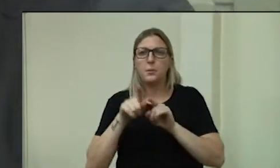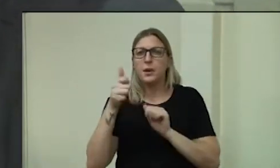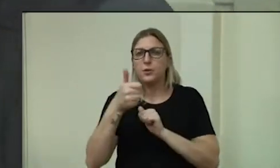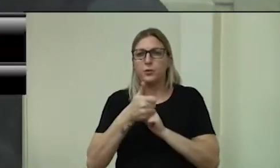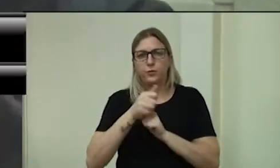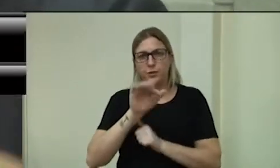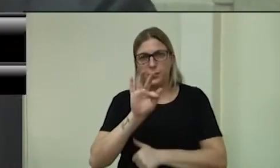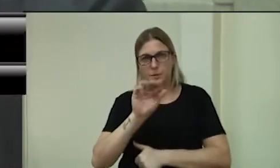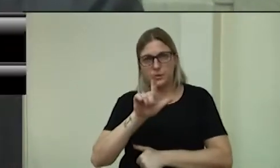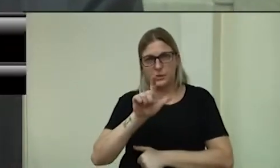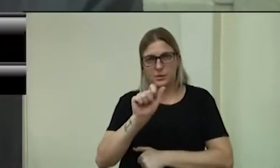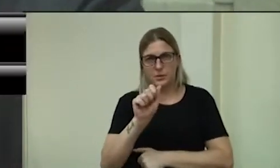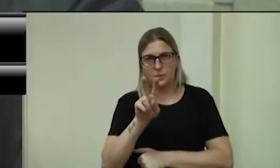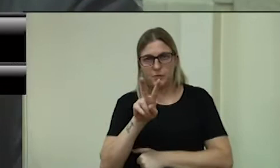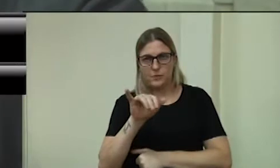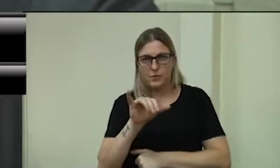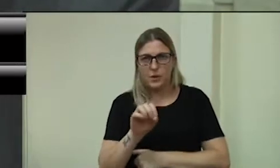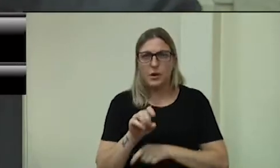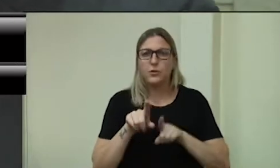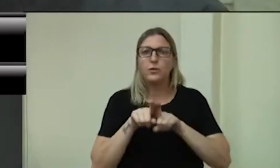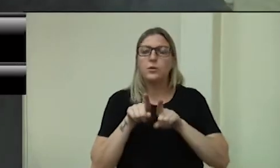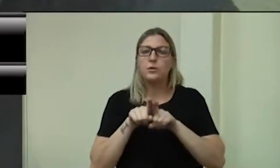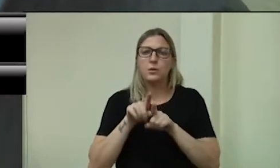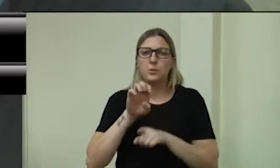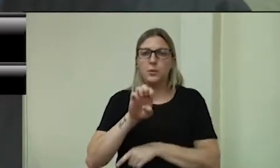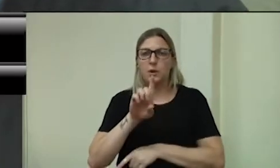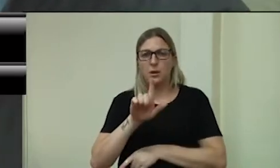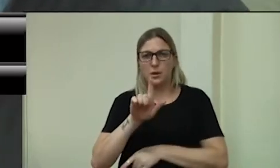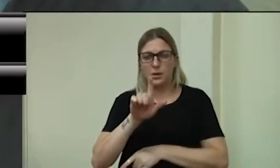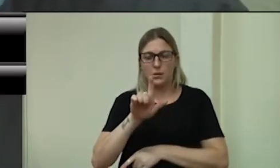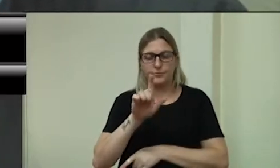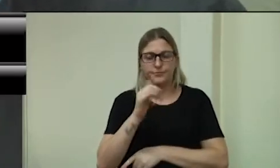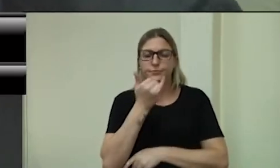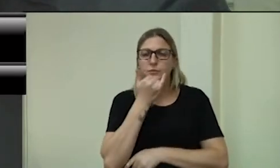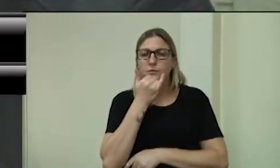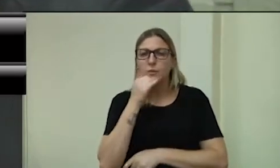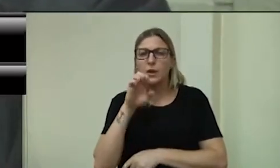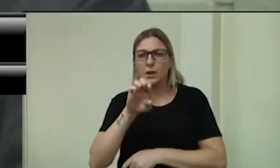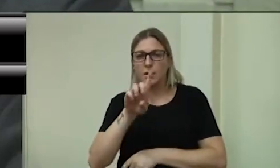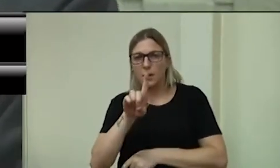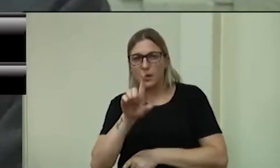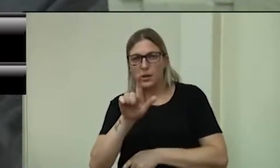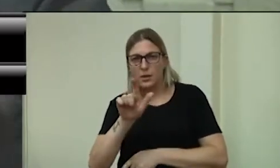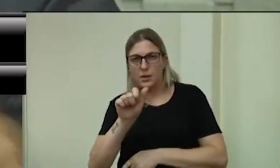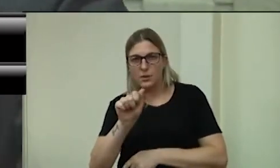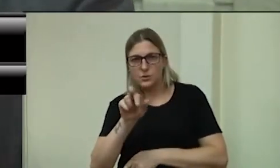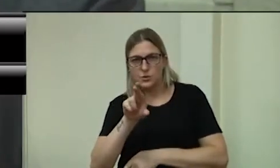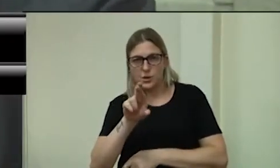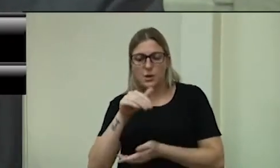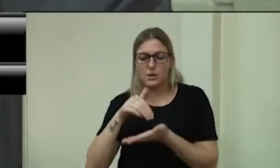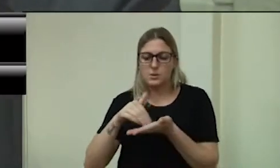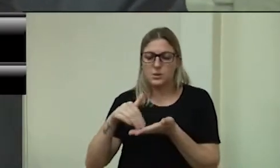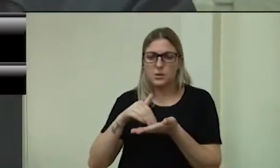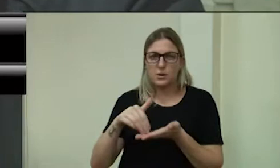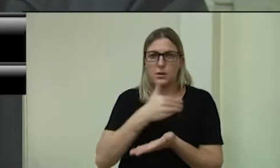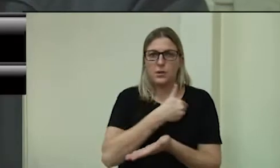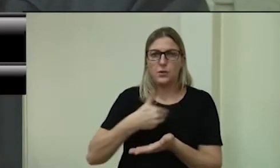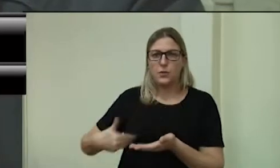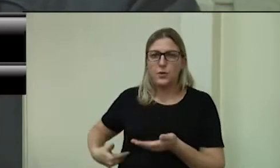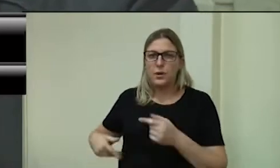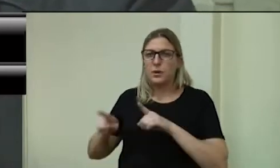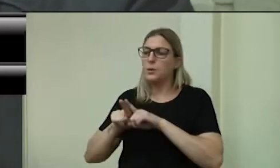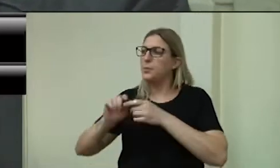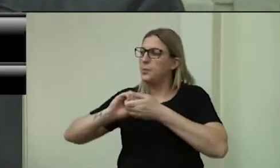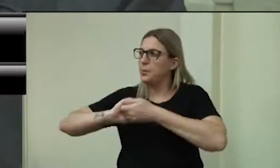Paulo Marmentini, secretário-geral de governo, que se encontra no recinto nessa tarde de segunda-feira. Também fazer uma saudação à nossa colega